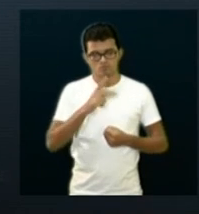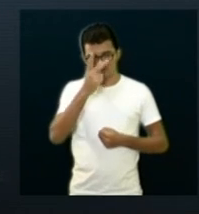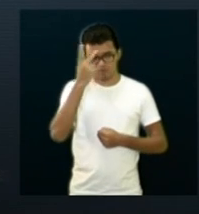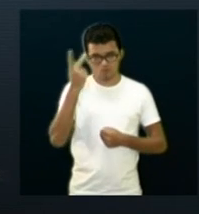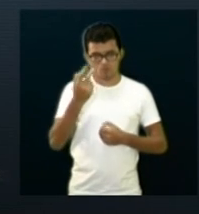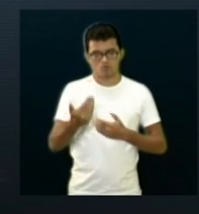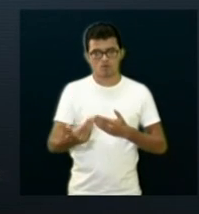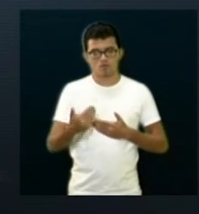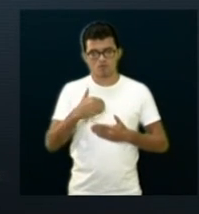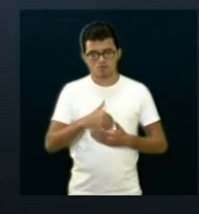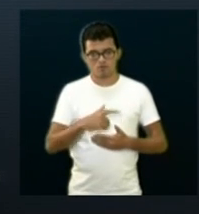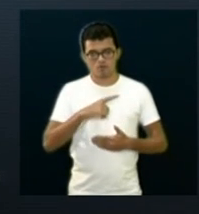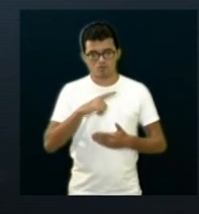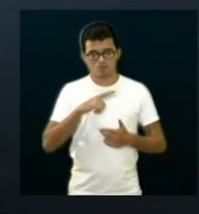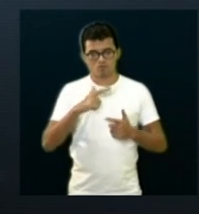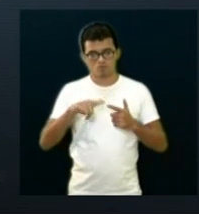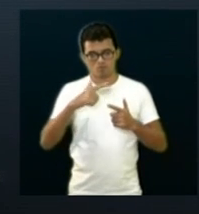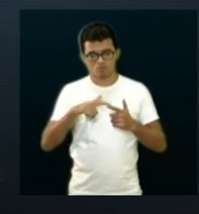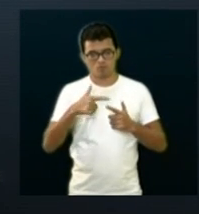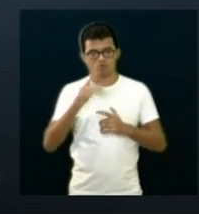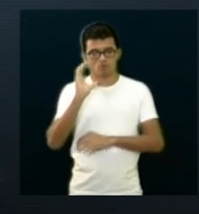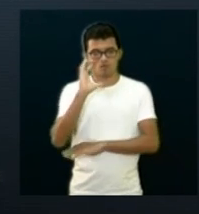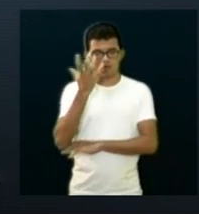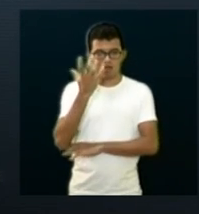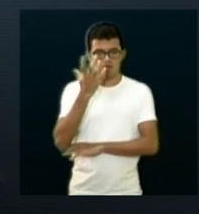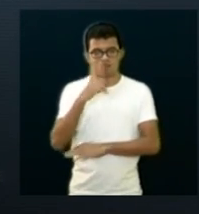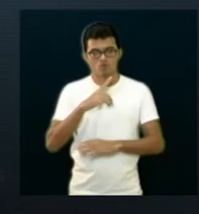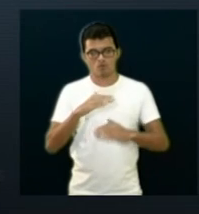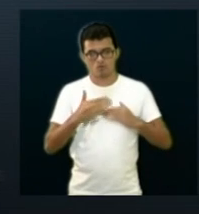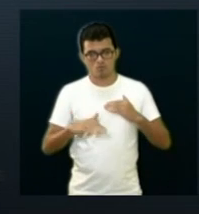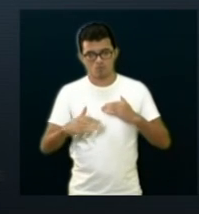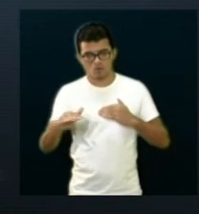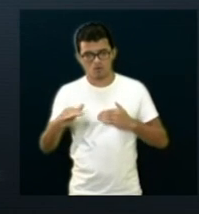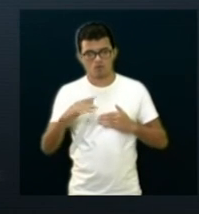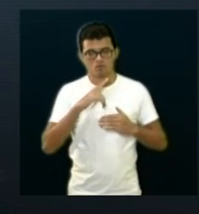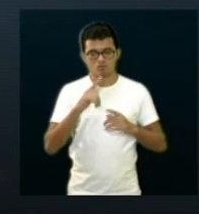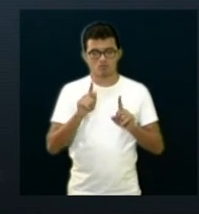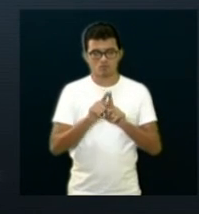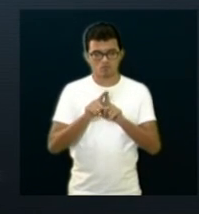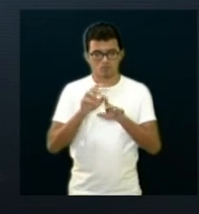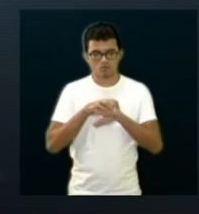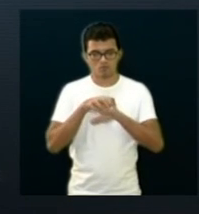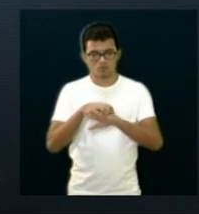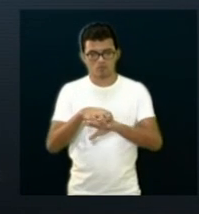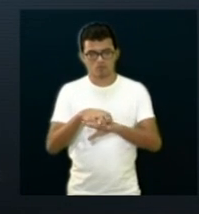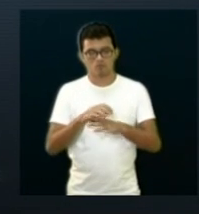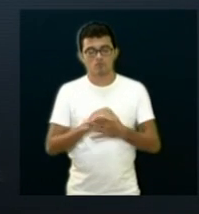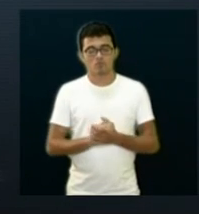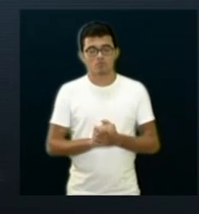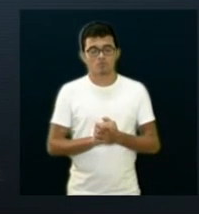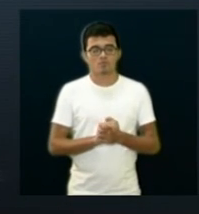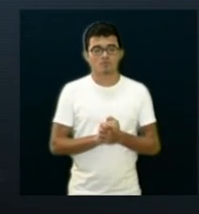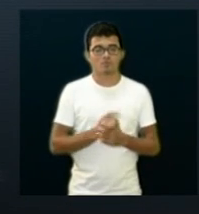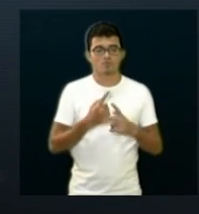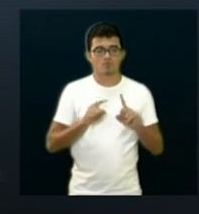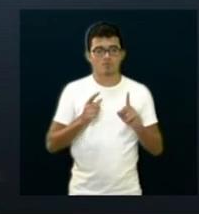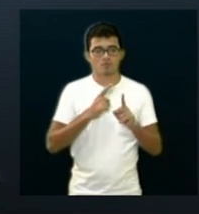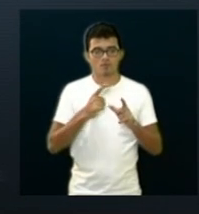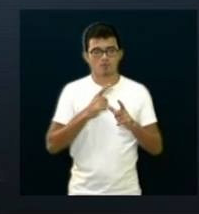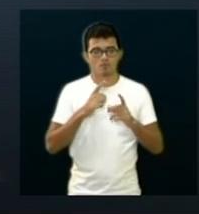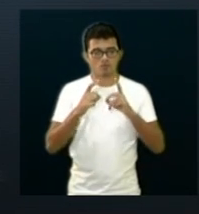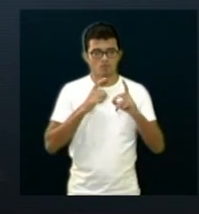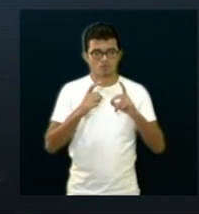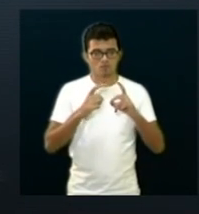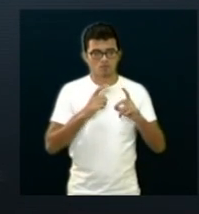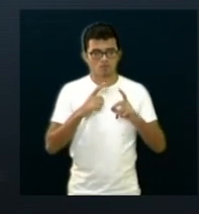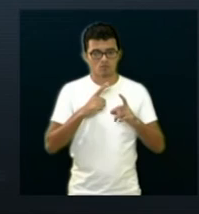vêm, querem resolver um problema de uma árvore, um problema de buraco, problema de trânsito. Mas tem a comissão do Parque dos Trilhos, eu